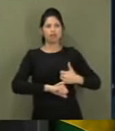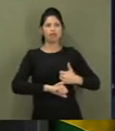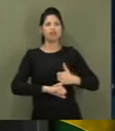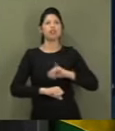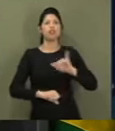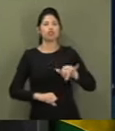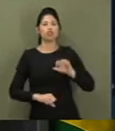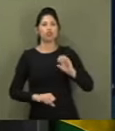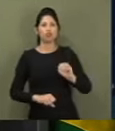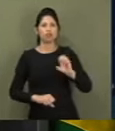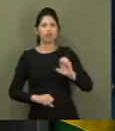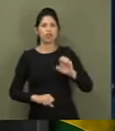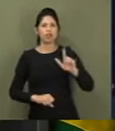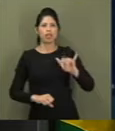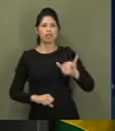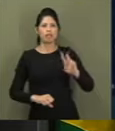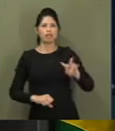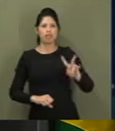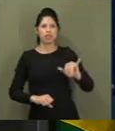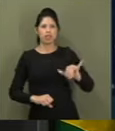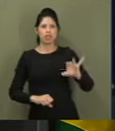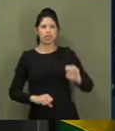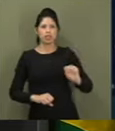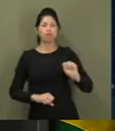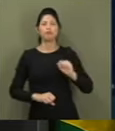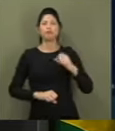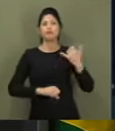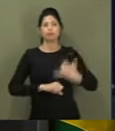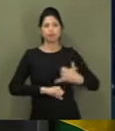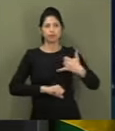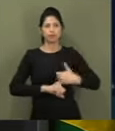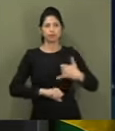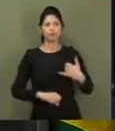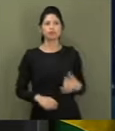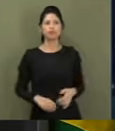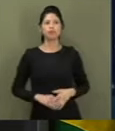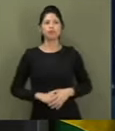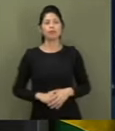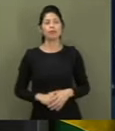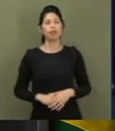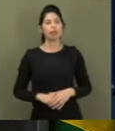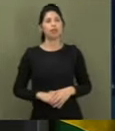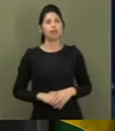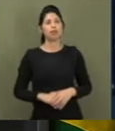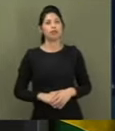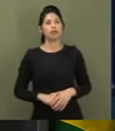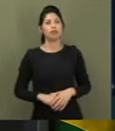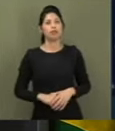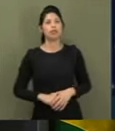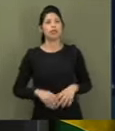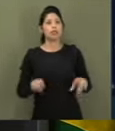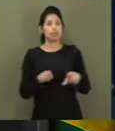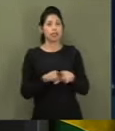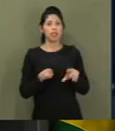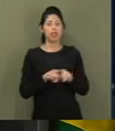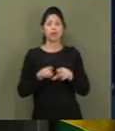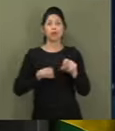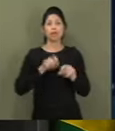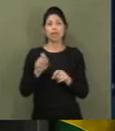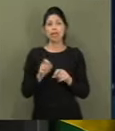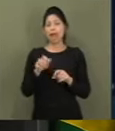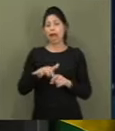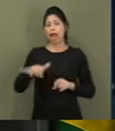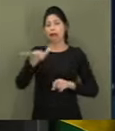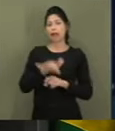O sistema reagindo é um novo modelo de gestão transparente que